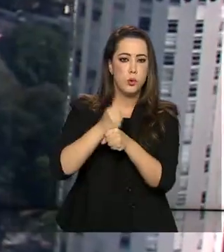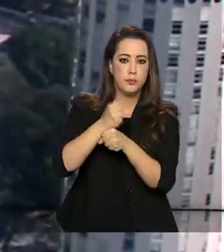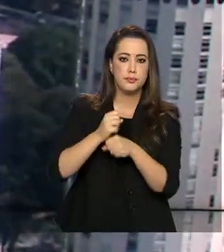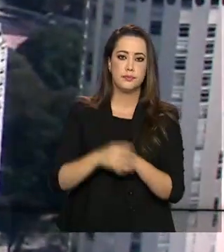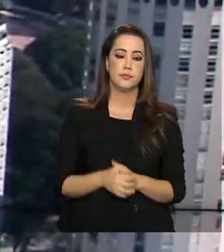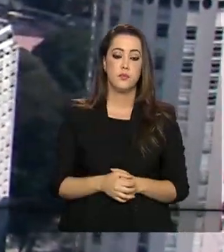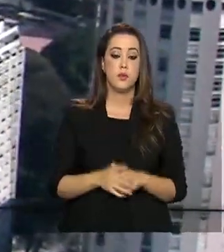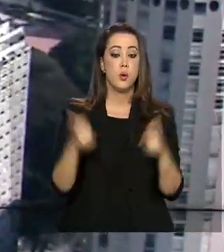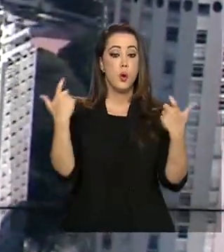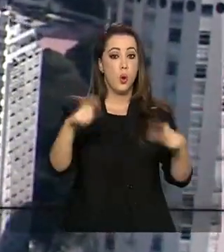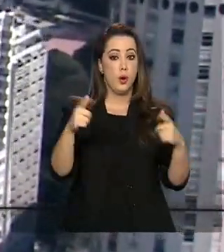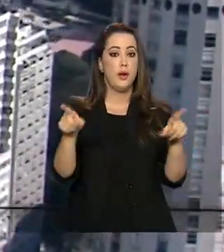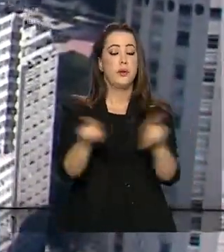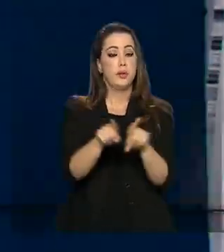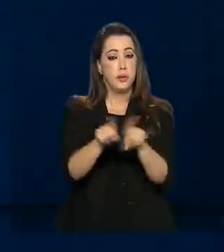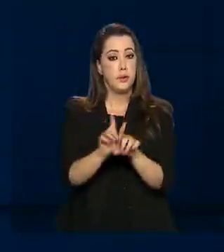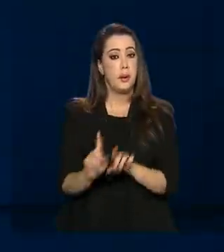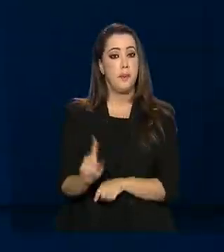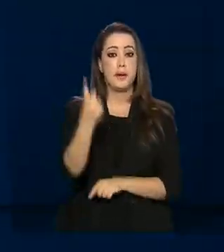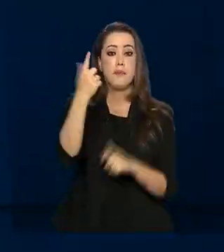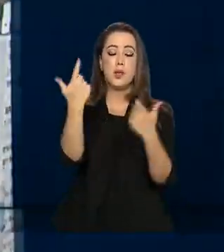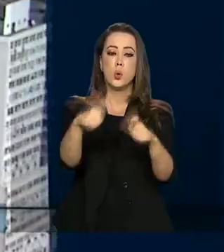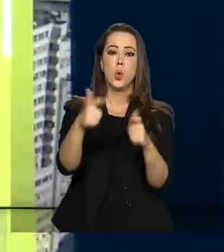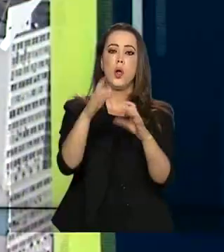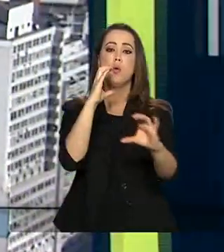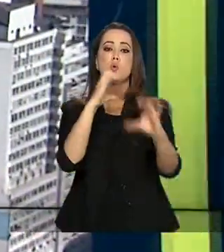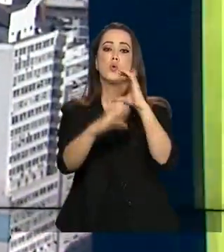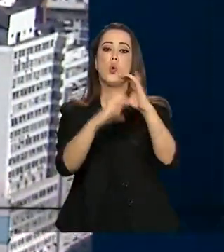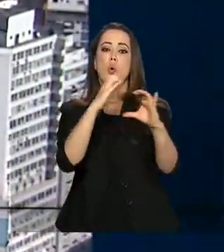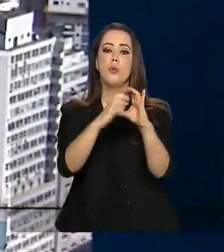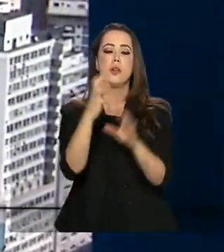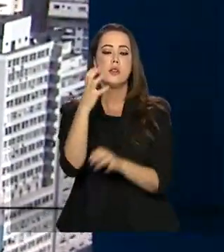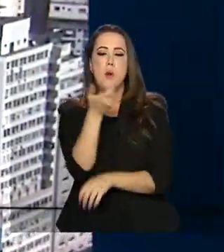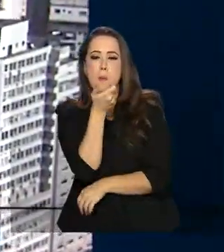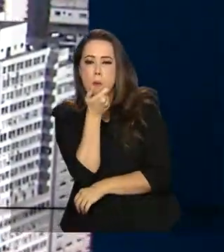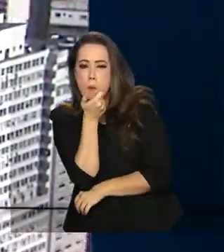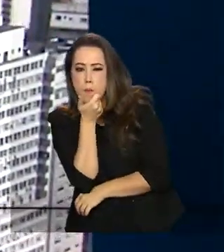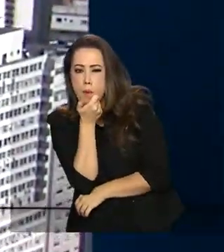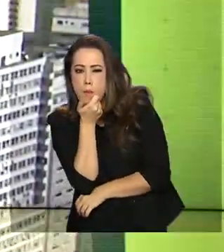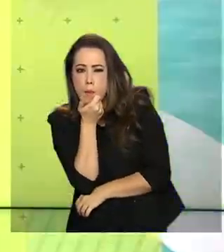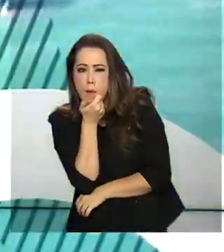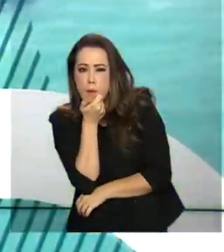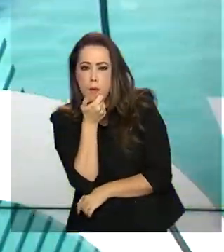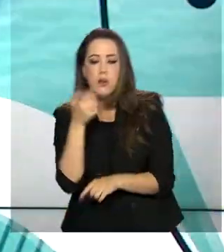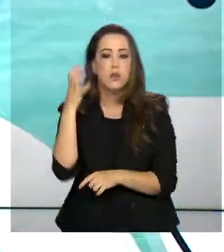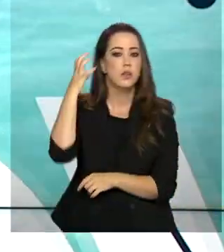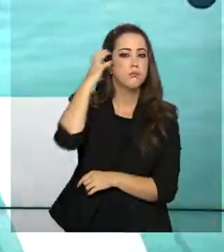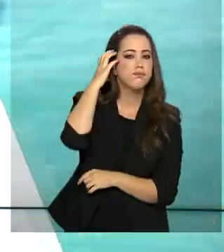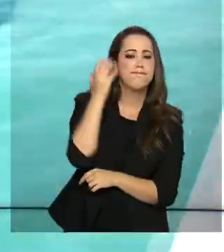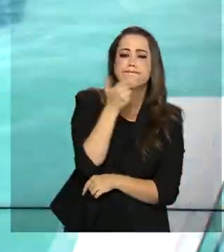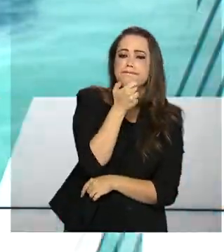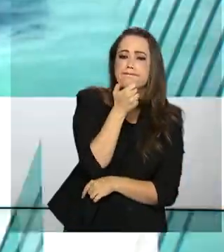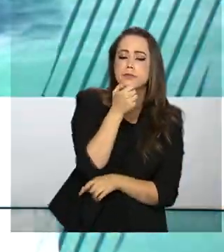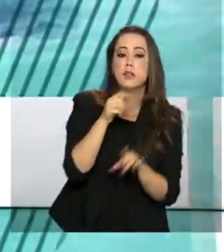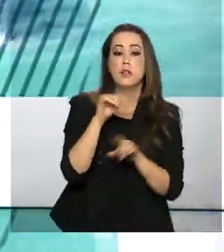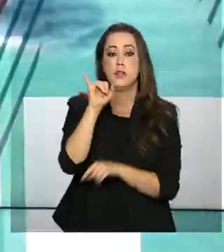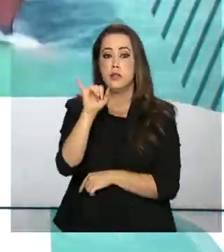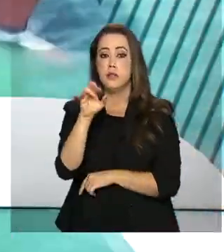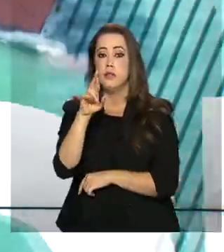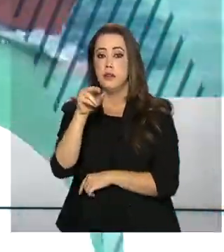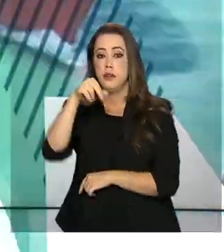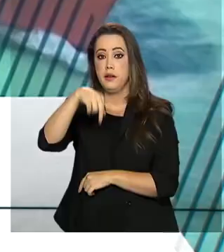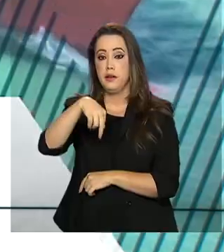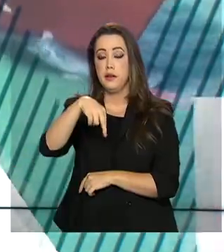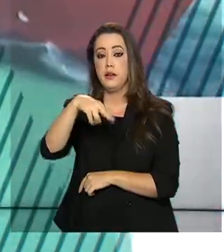E a região ganhou também a primeira torre de comunicação com rádios, móveis e portáteis instalada em Iranduba.